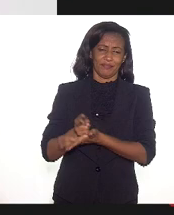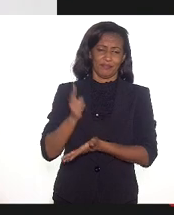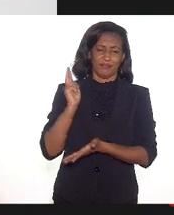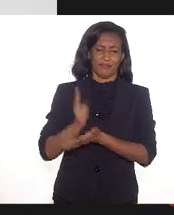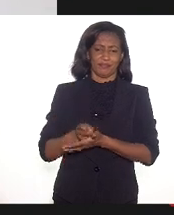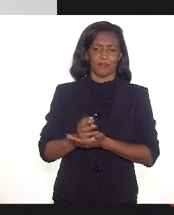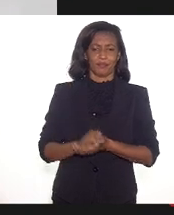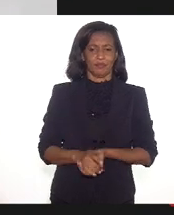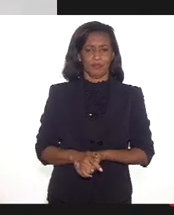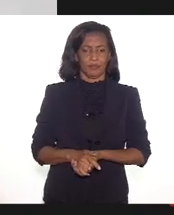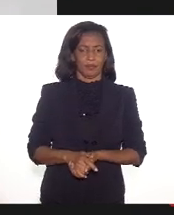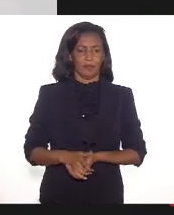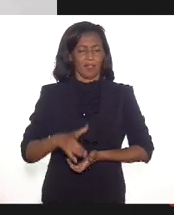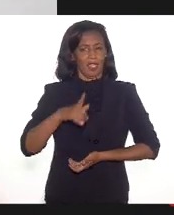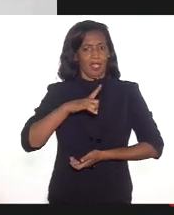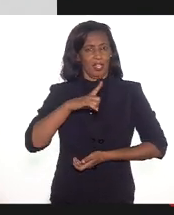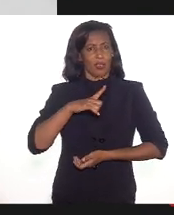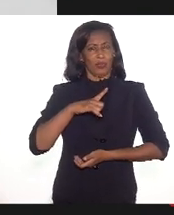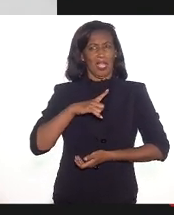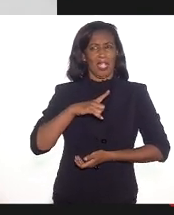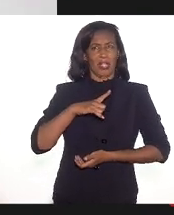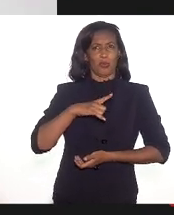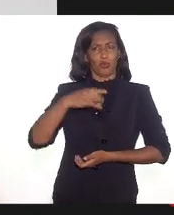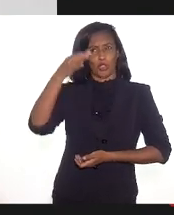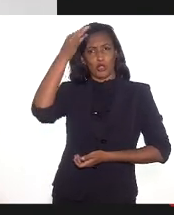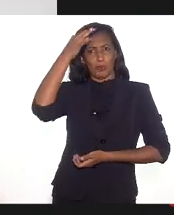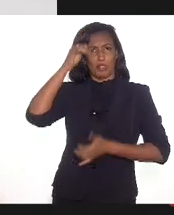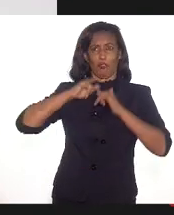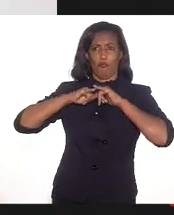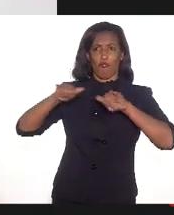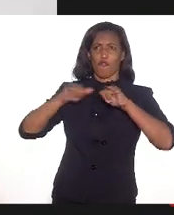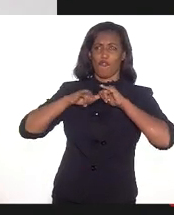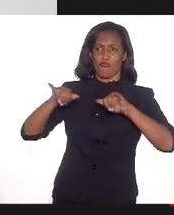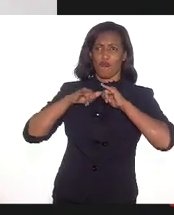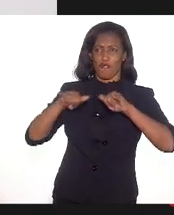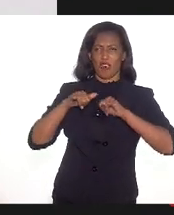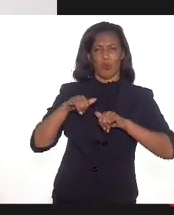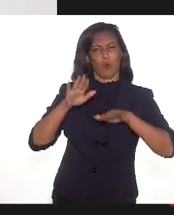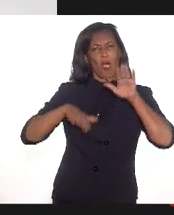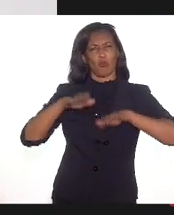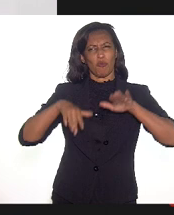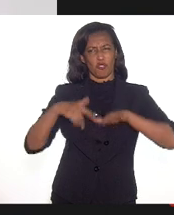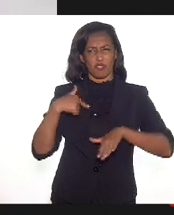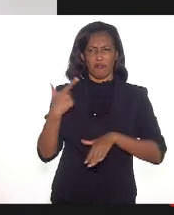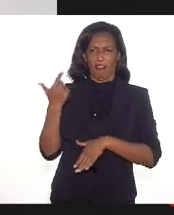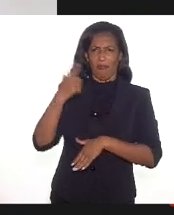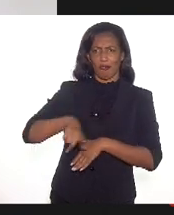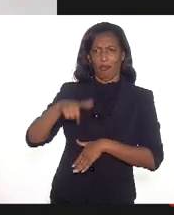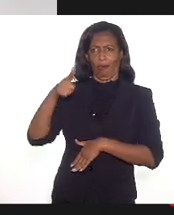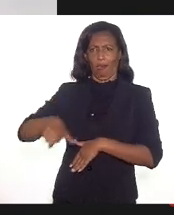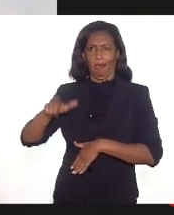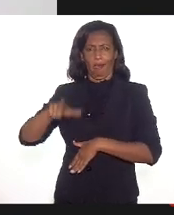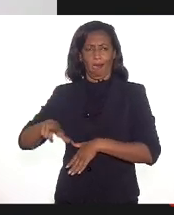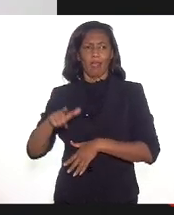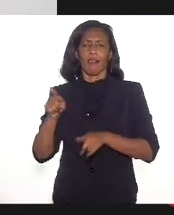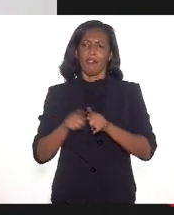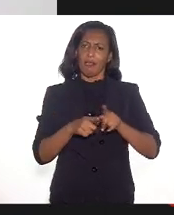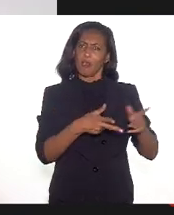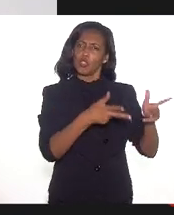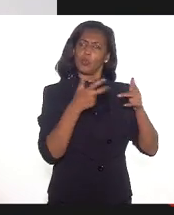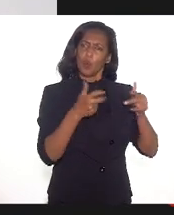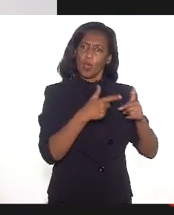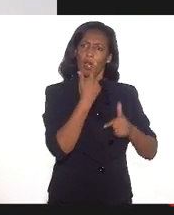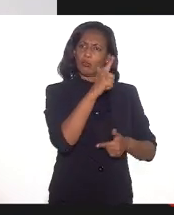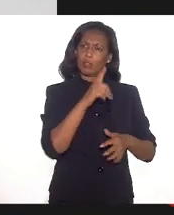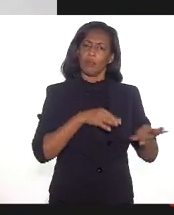Eu tenho um espírito de divulgador, então, eu vou ser um pouco repetitivo em algumas coisas que já foram ditas e também explorar de uma outra forma. Então,